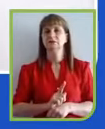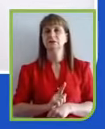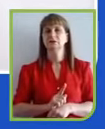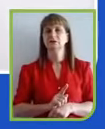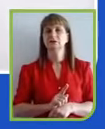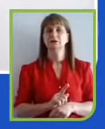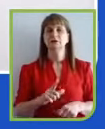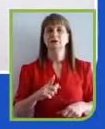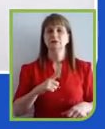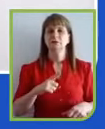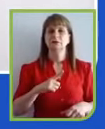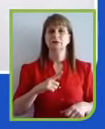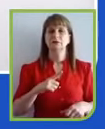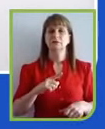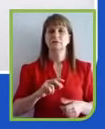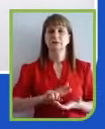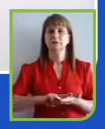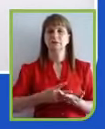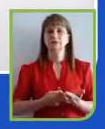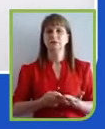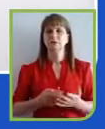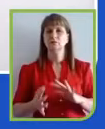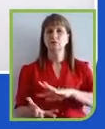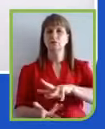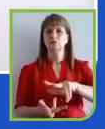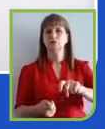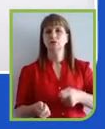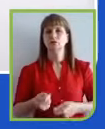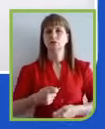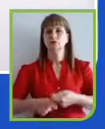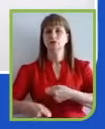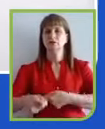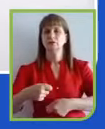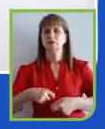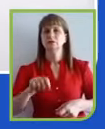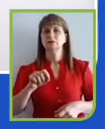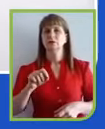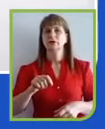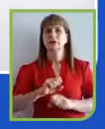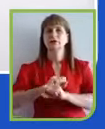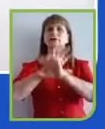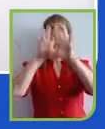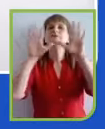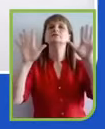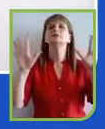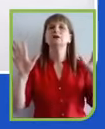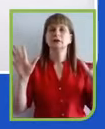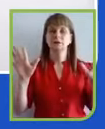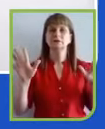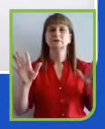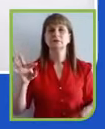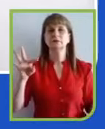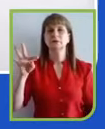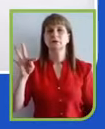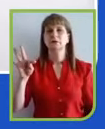mundo dos negócios e talvez para a compreensão mais coletiva, que é a transparência. Você também citou, Ricardo. Quando a gente fala de governança,